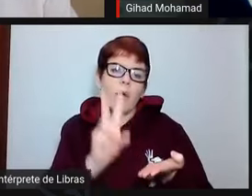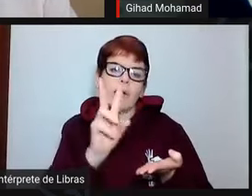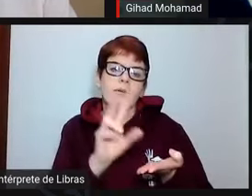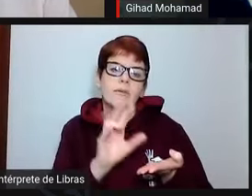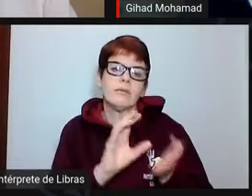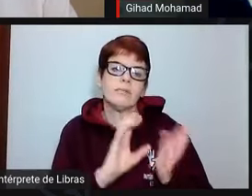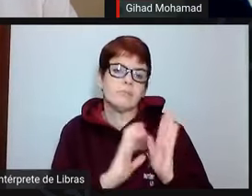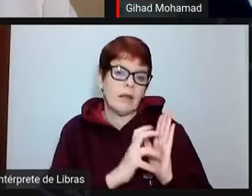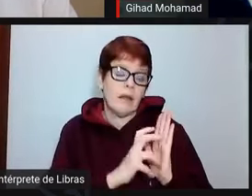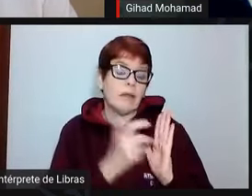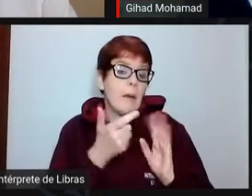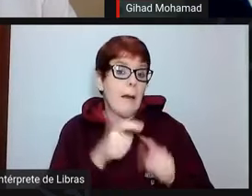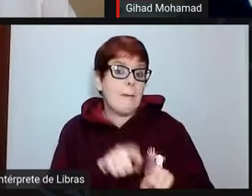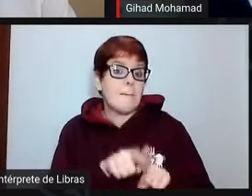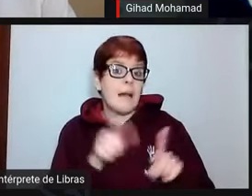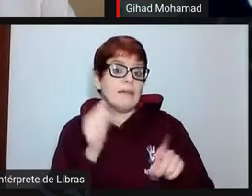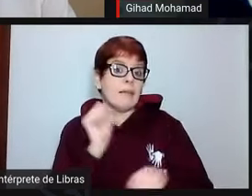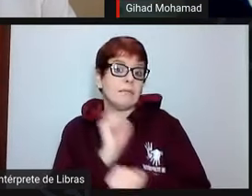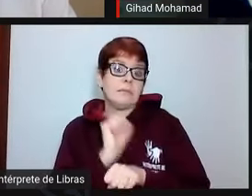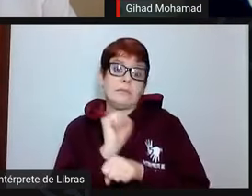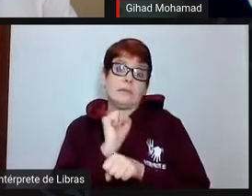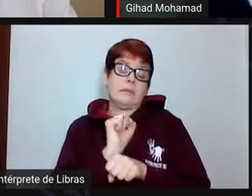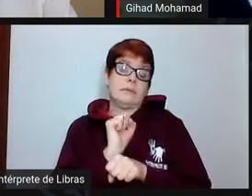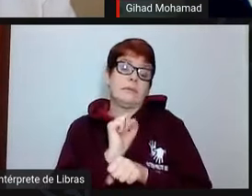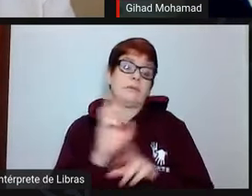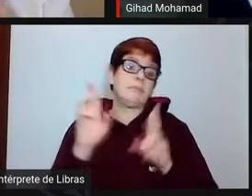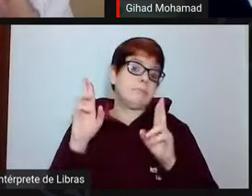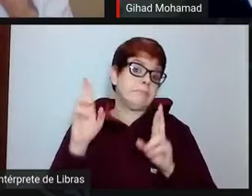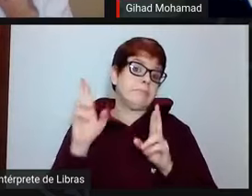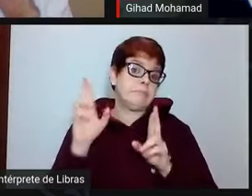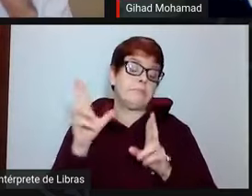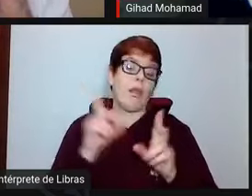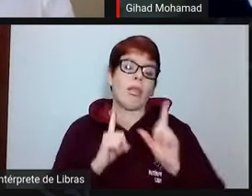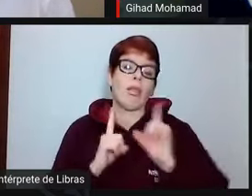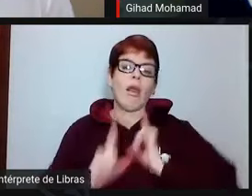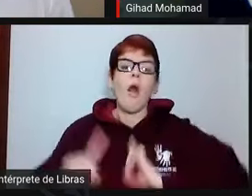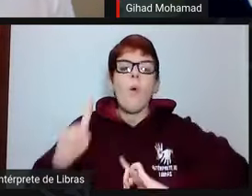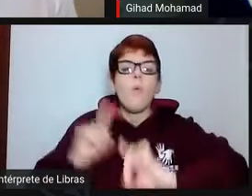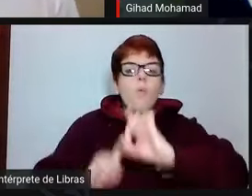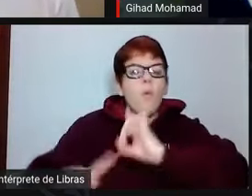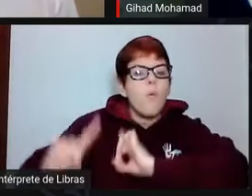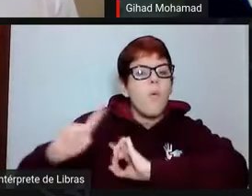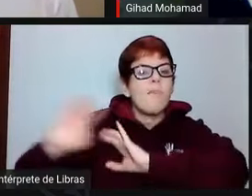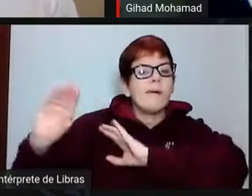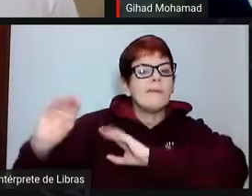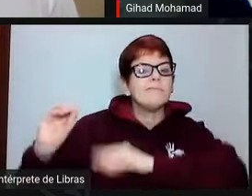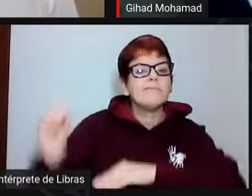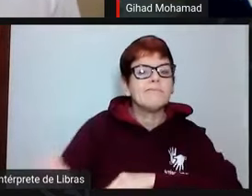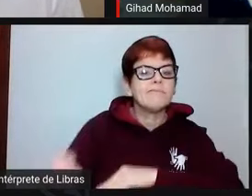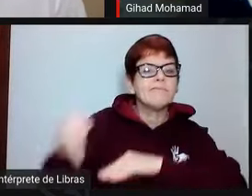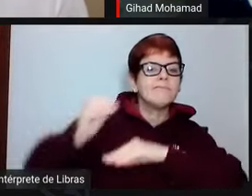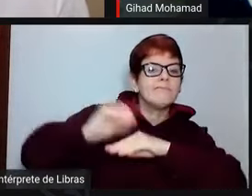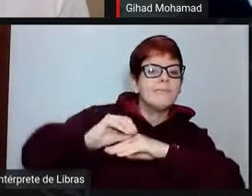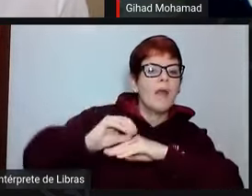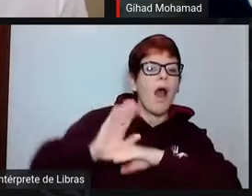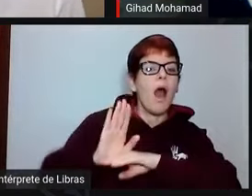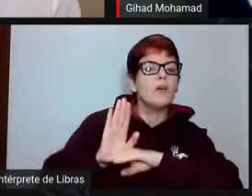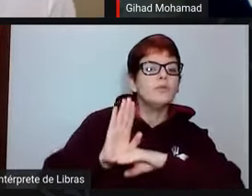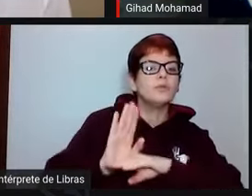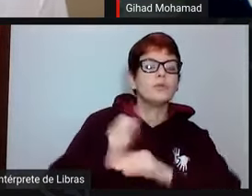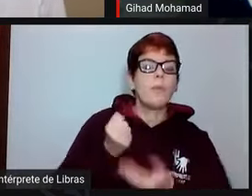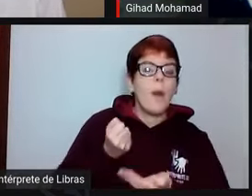e nós ainda guardamos a esperança que tenhamos alguma suplementação para a compra de